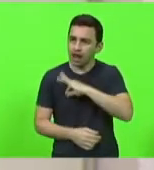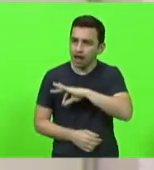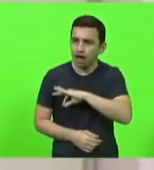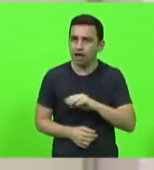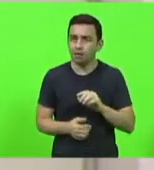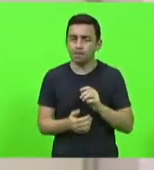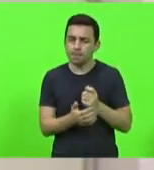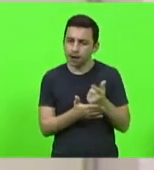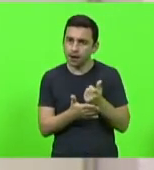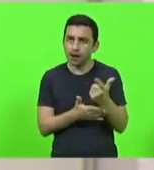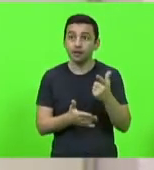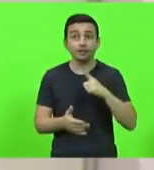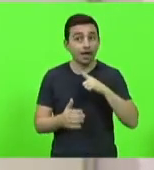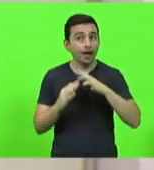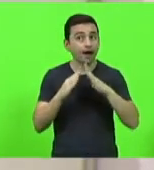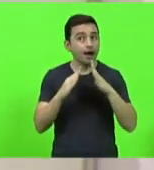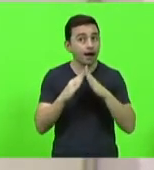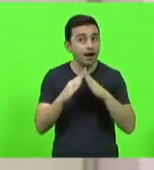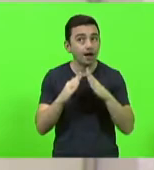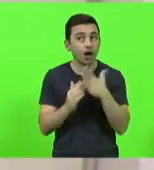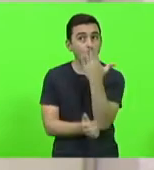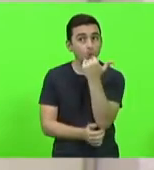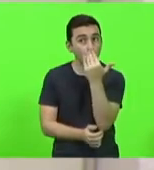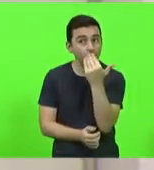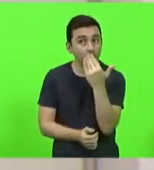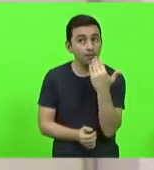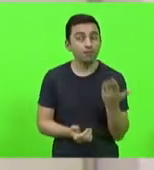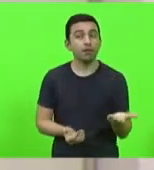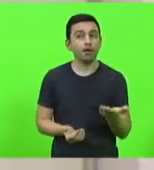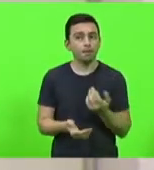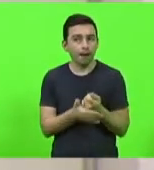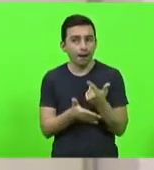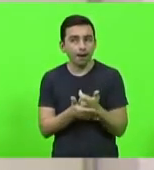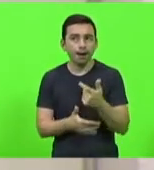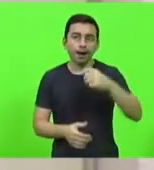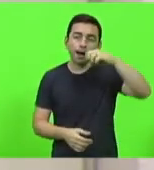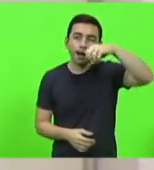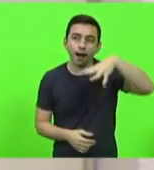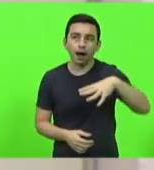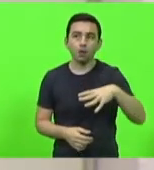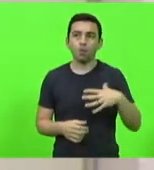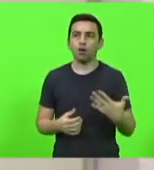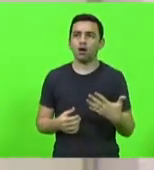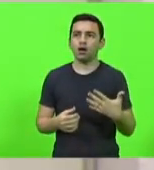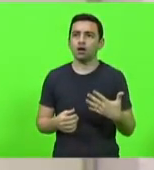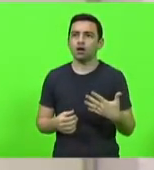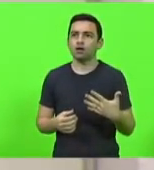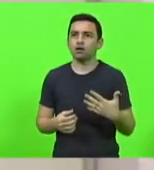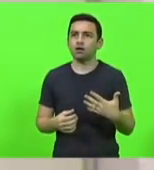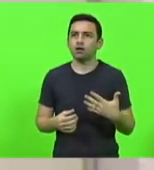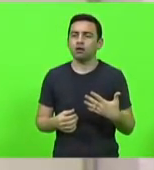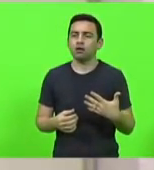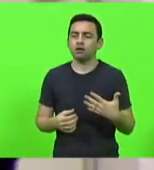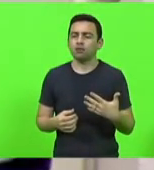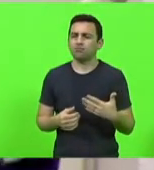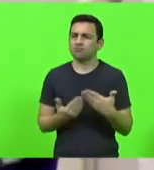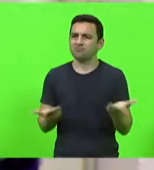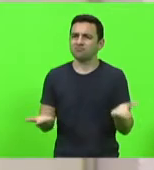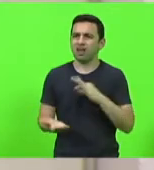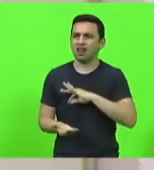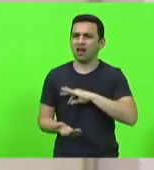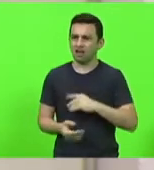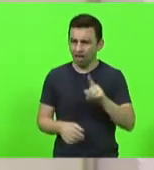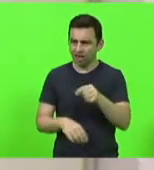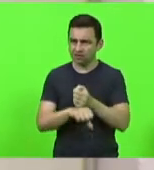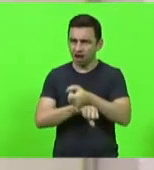moradia, repito, têm comida, muitas vezes, paga, água, luz, recebem salário. Onde é que é trabalho